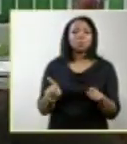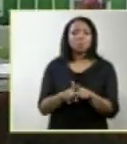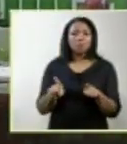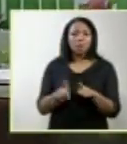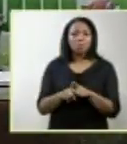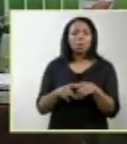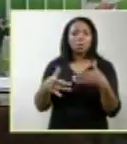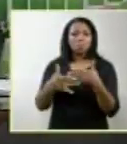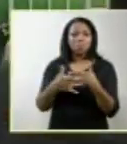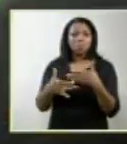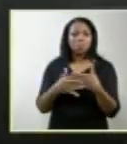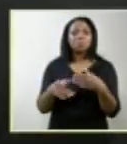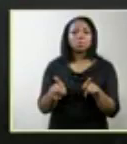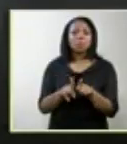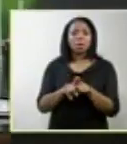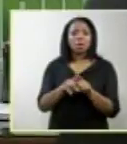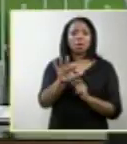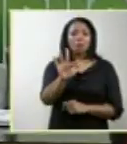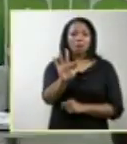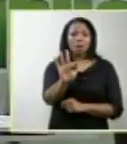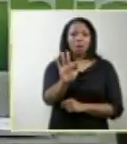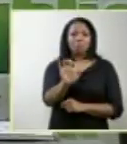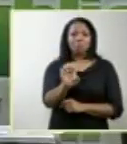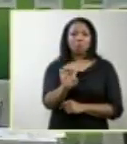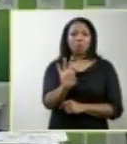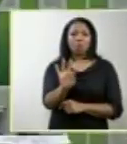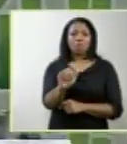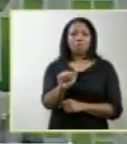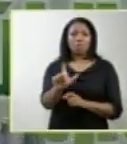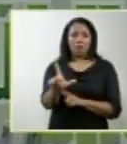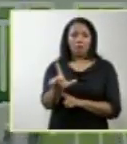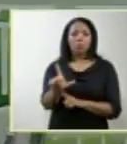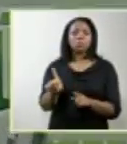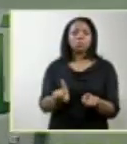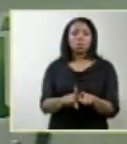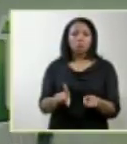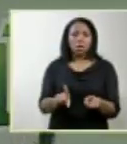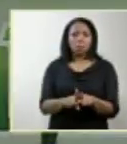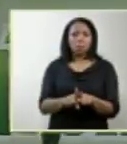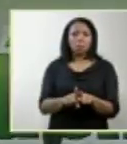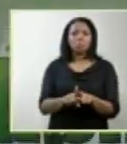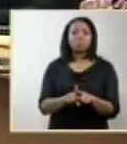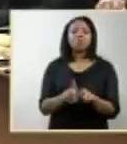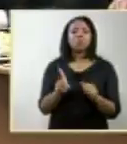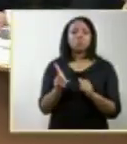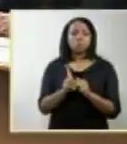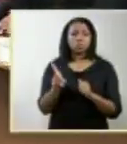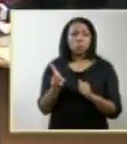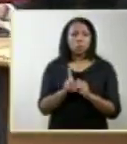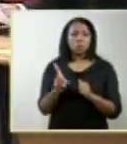Fetal, representada pelo doutor Everton Neves Péter Céu.